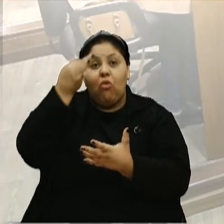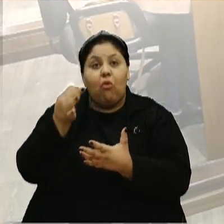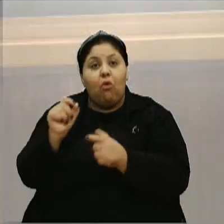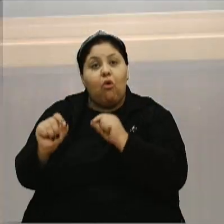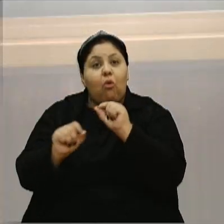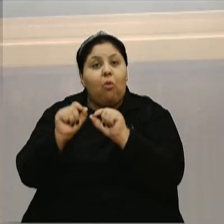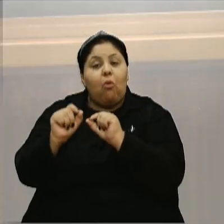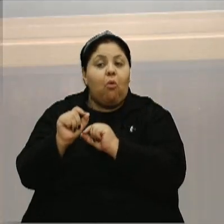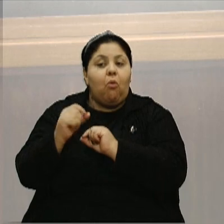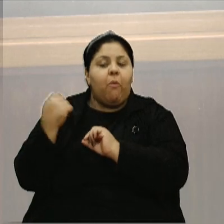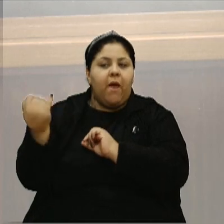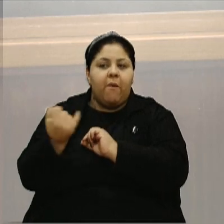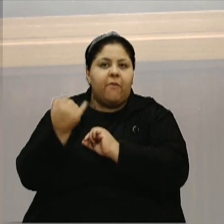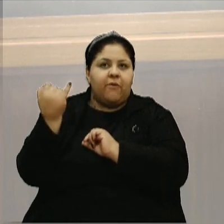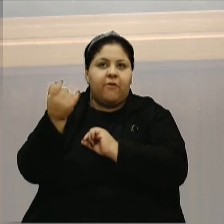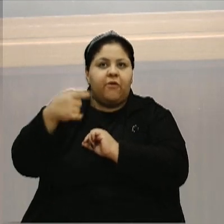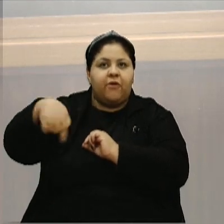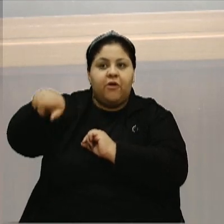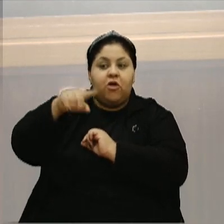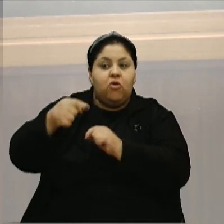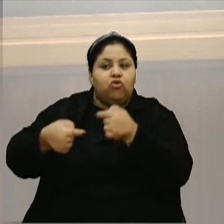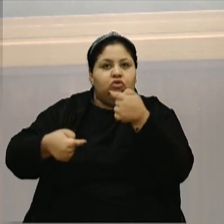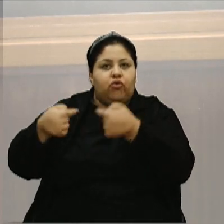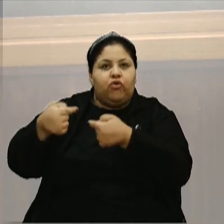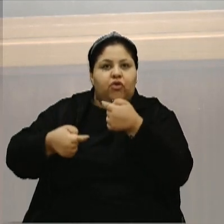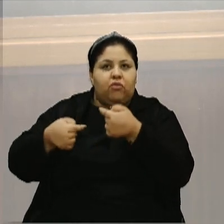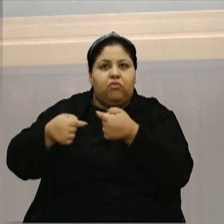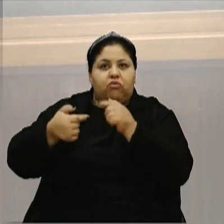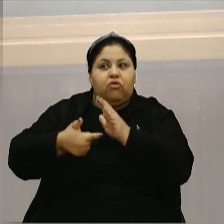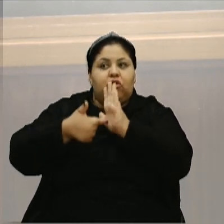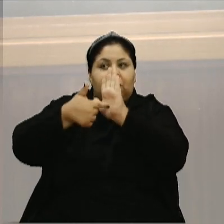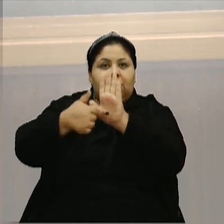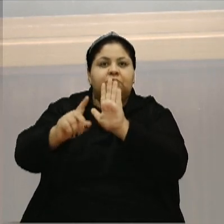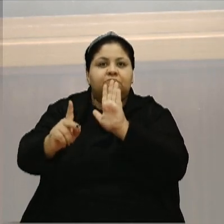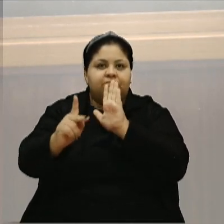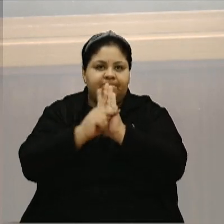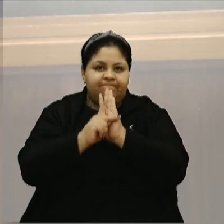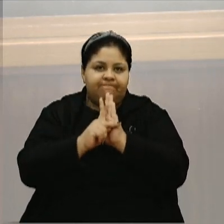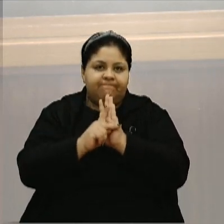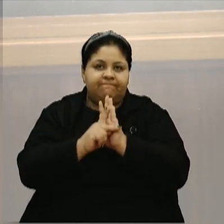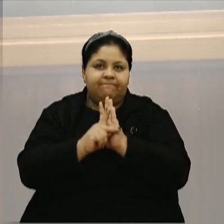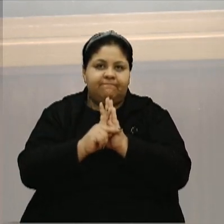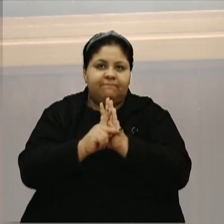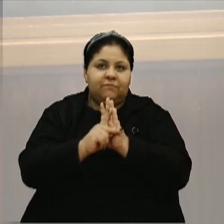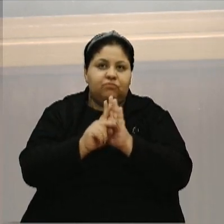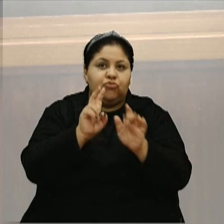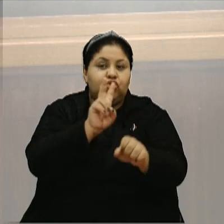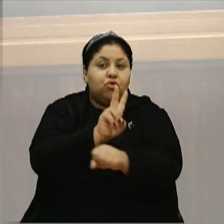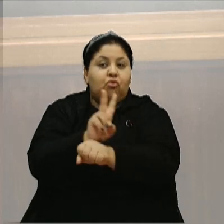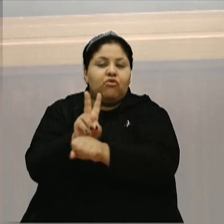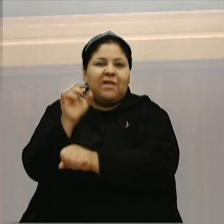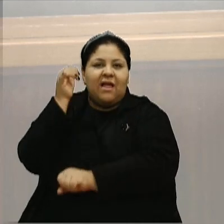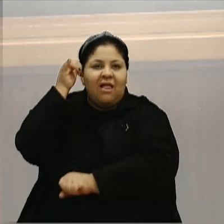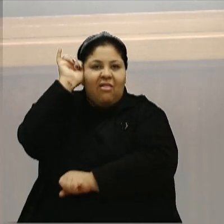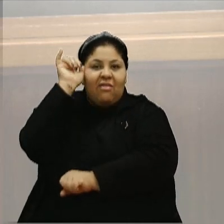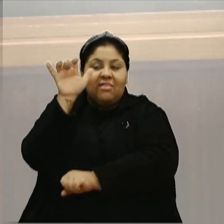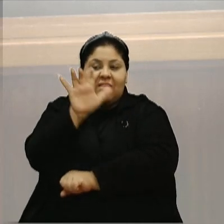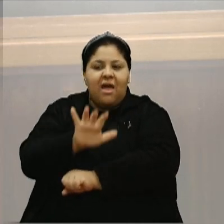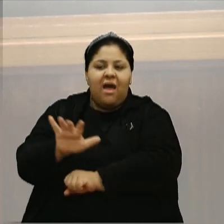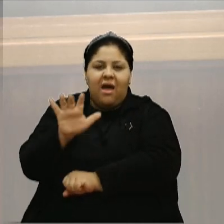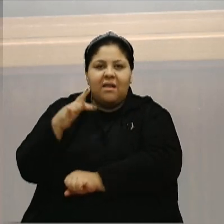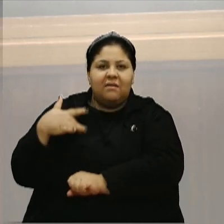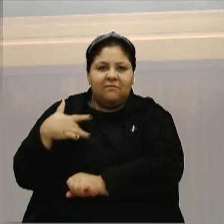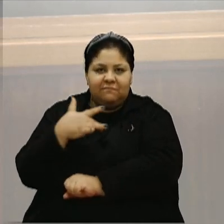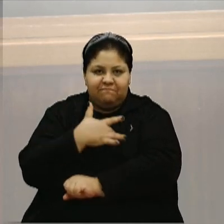de quão é importante nós discutirmos, apresentarmos projetos de prevenção na área da saúde.